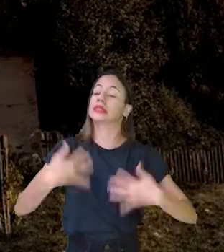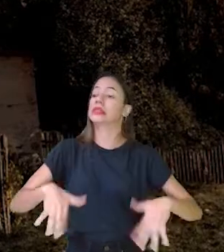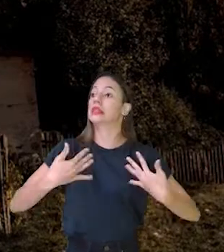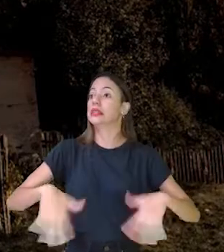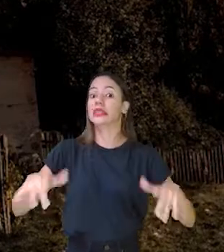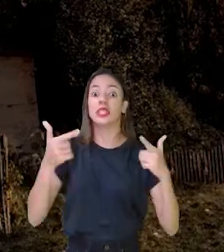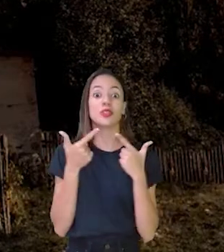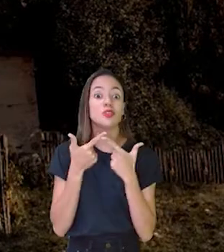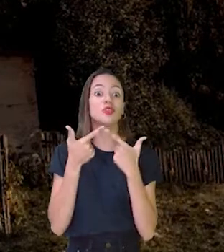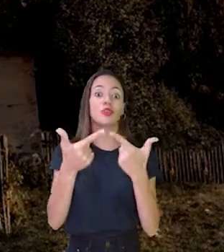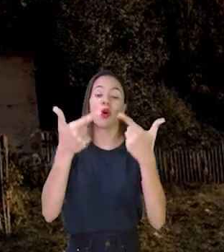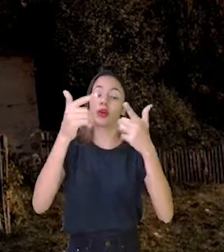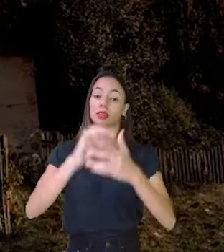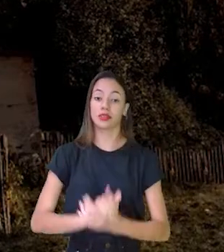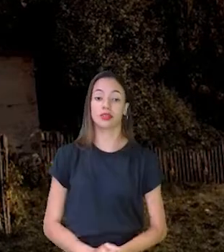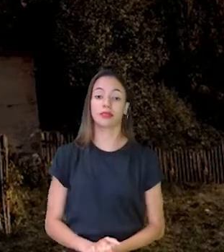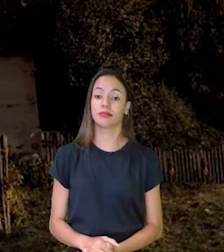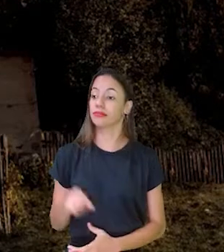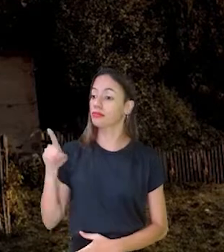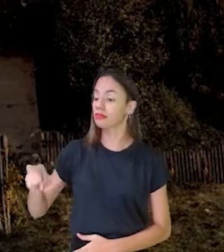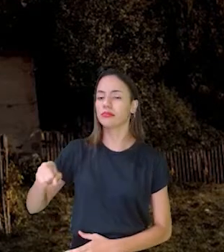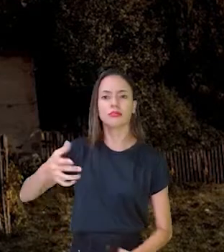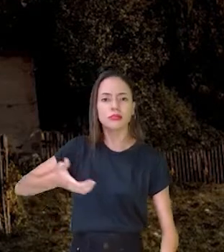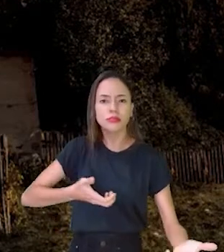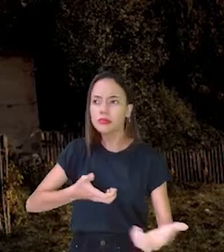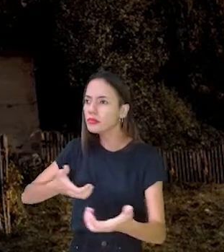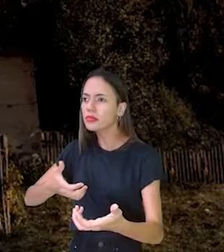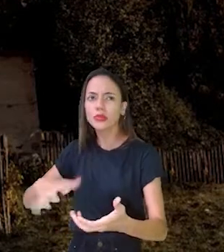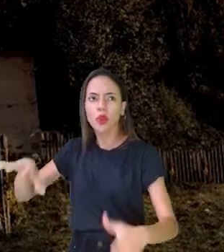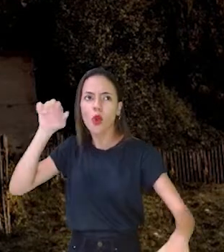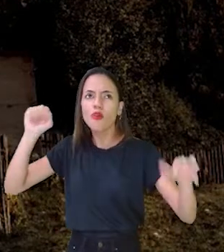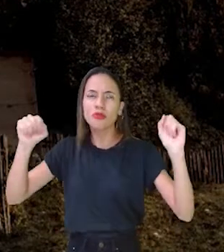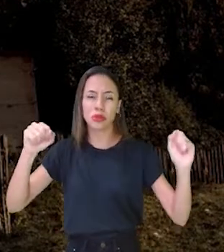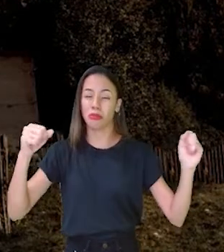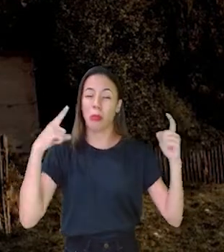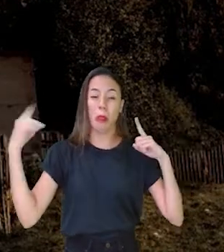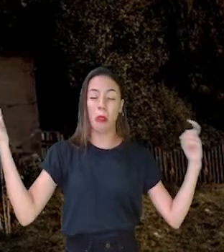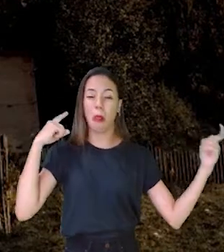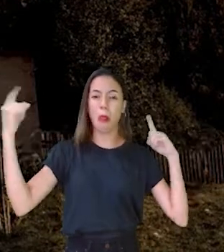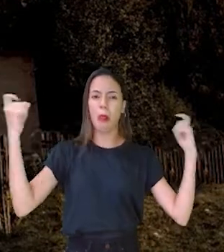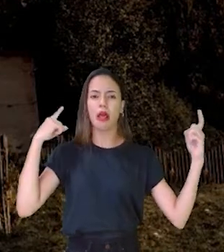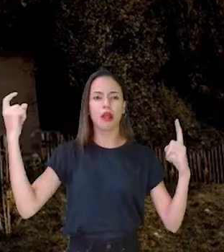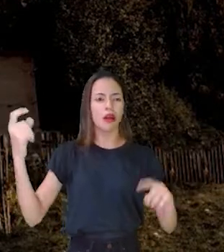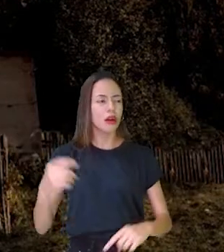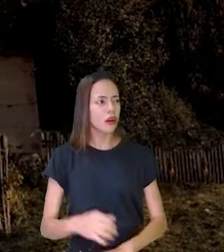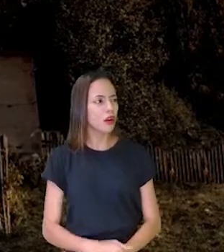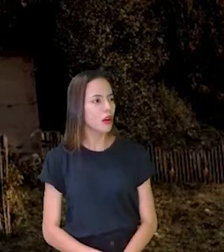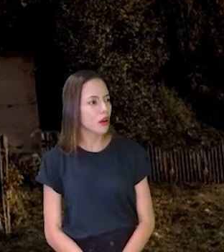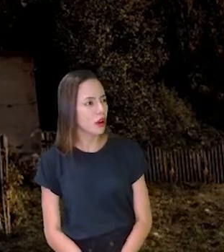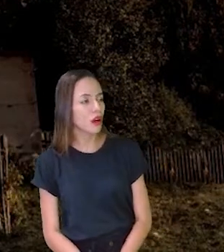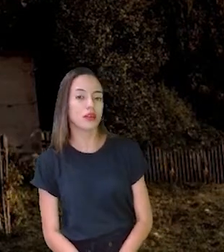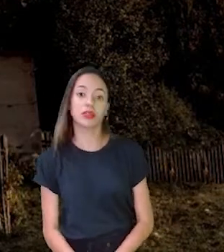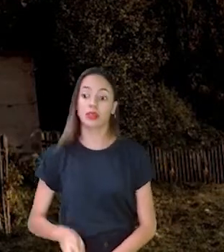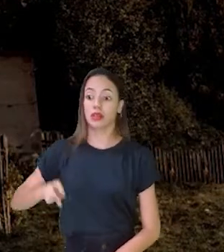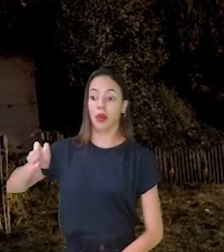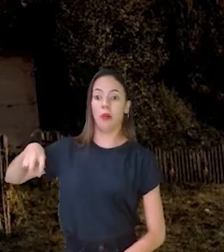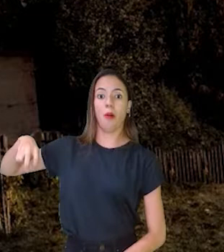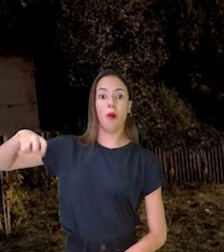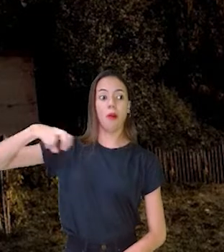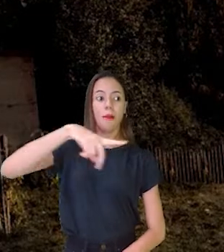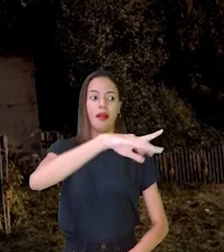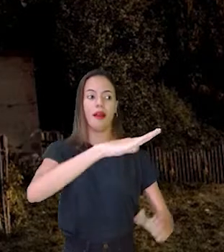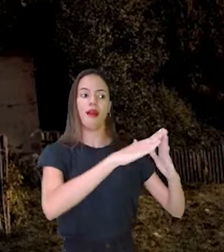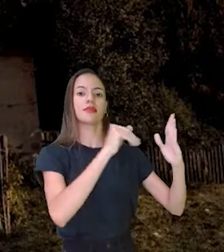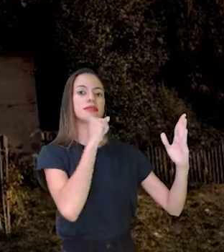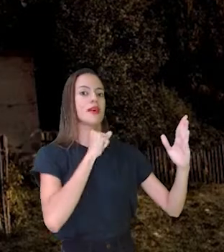que sorte O caçador viu Aquela barulho Aquela toda E foi correndo Para a casa Da vovó